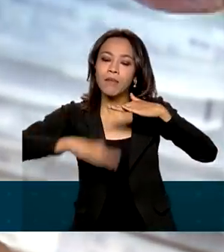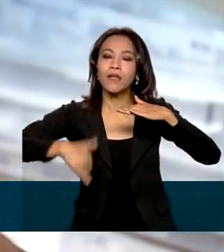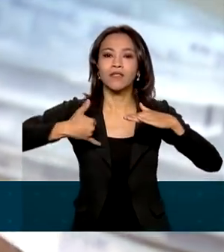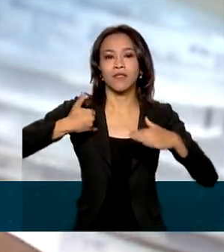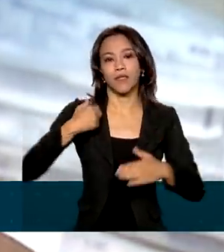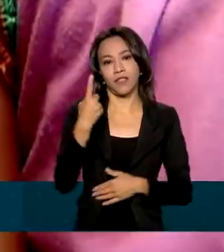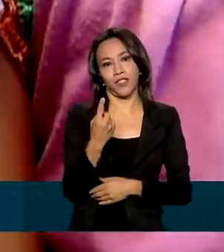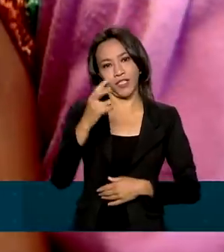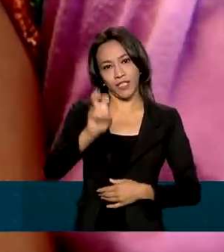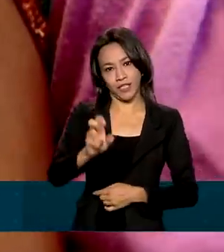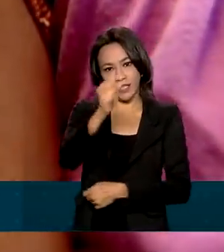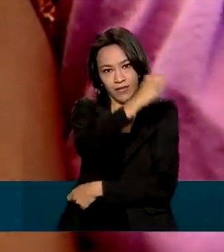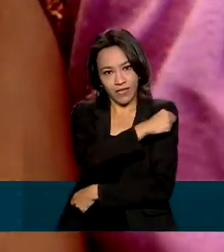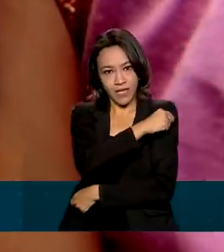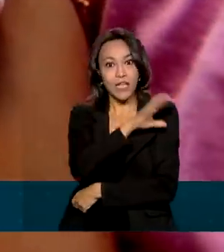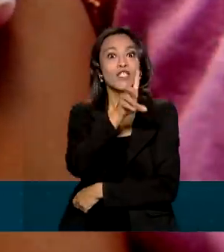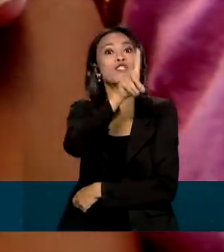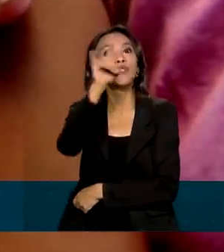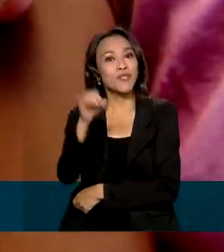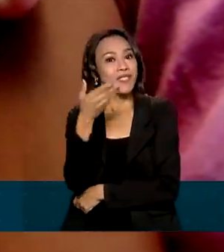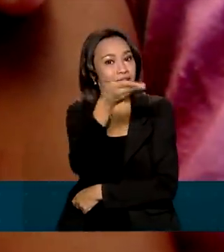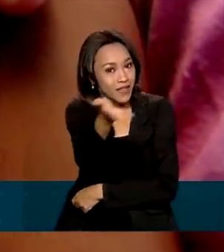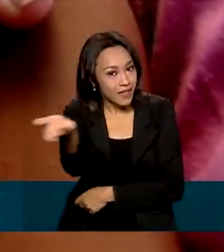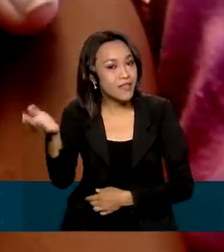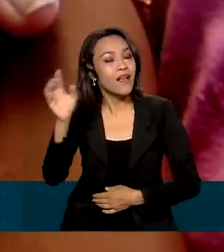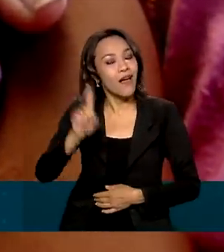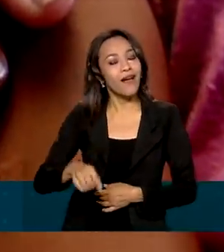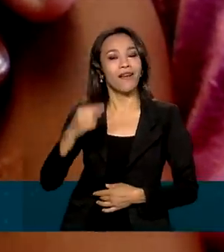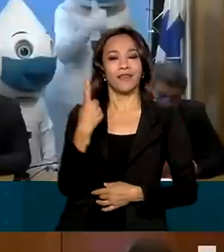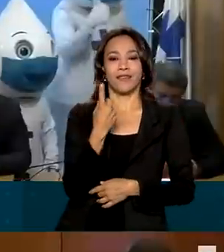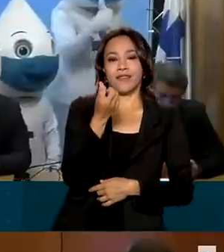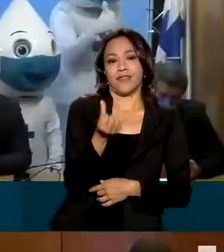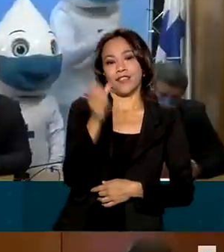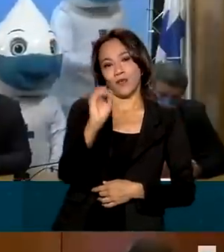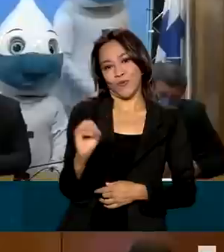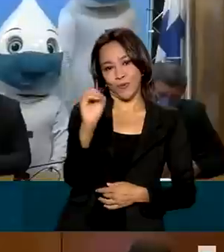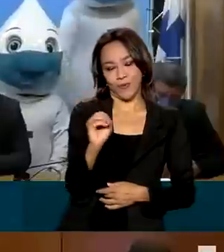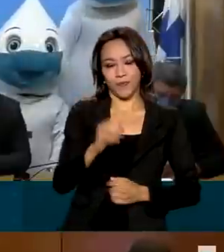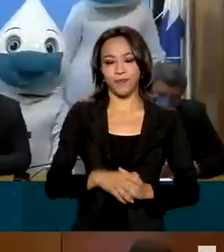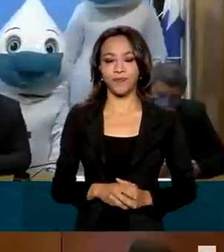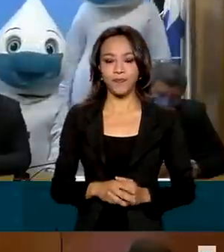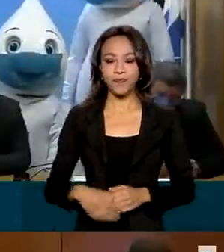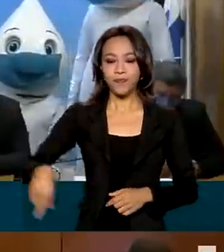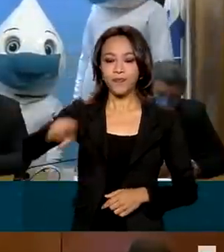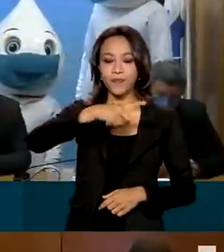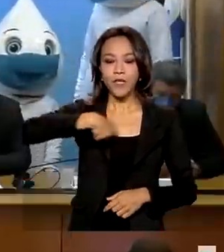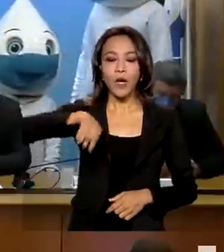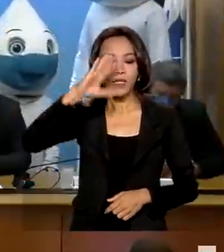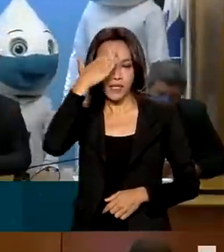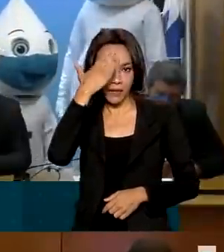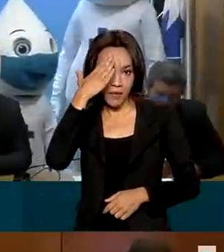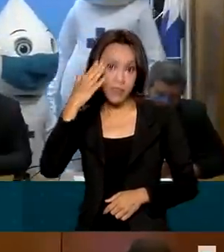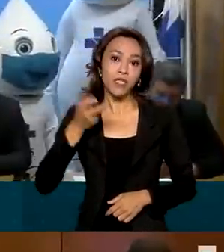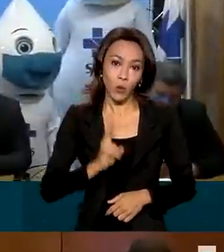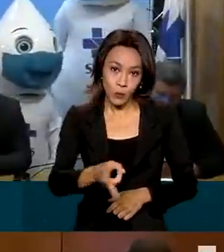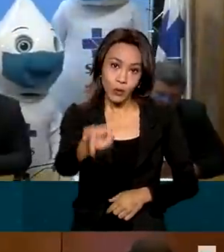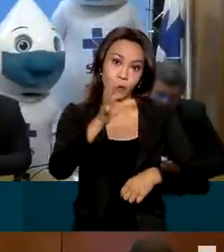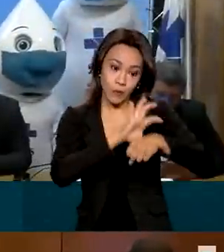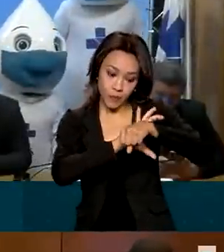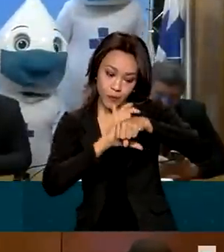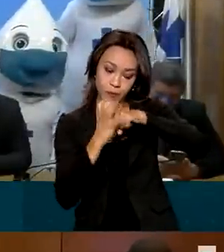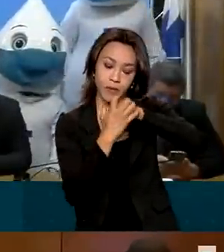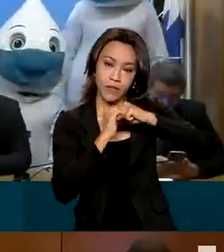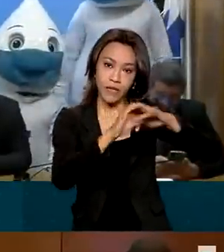15 anos. E o dia D será 16 de outubro. A gente sabe que a gente está no cenário pandêmico. Então, essa campanha